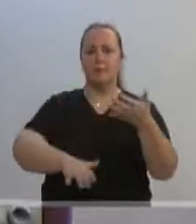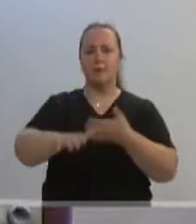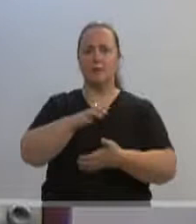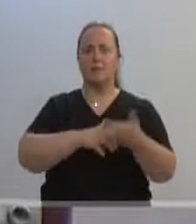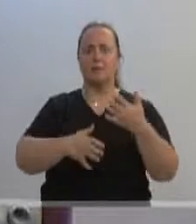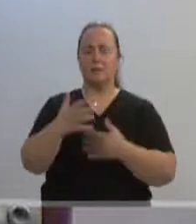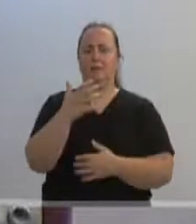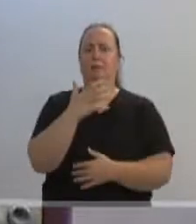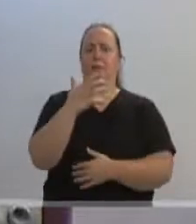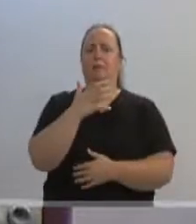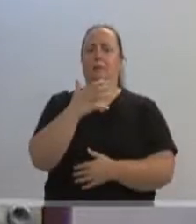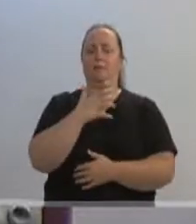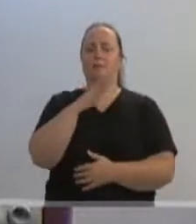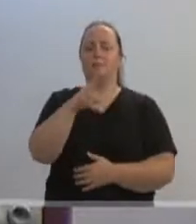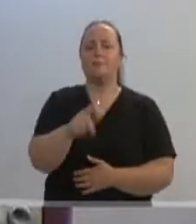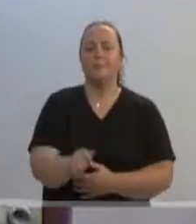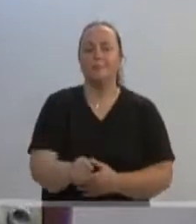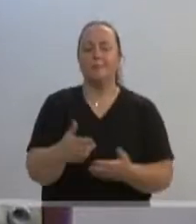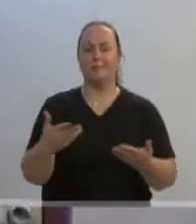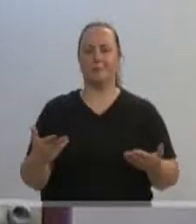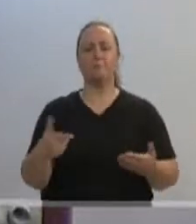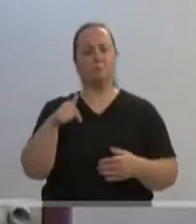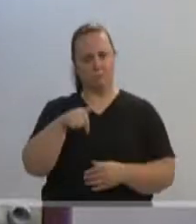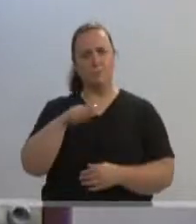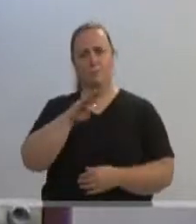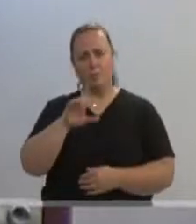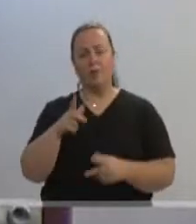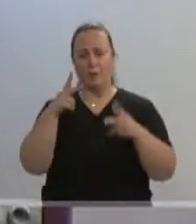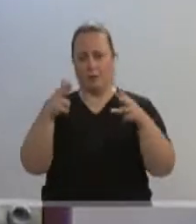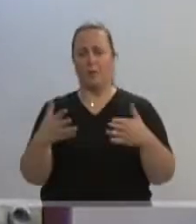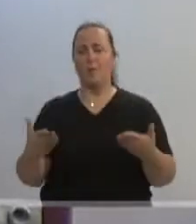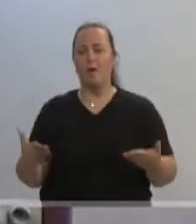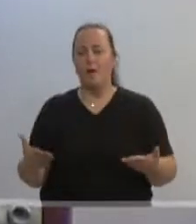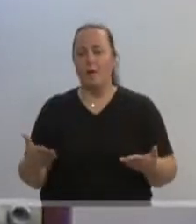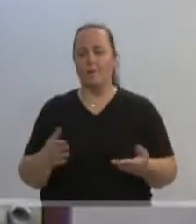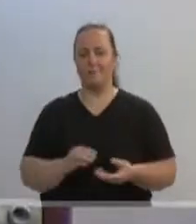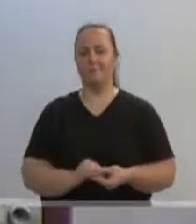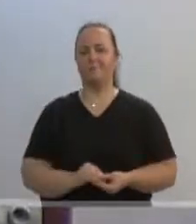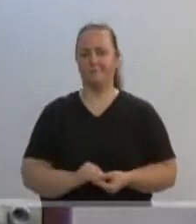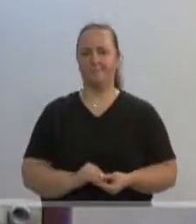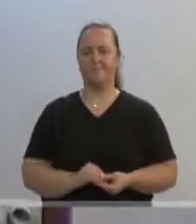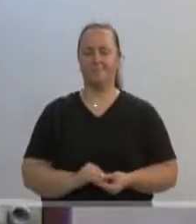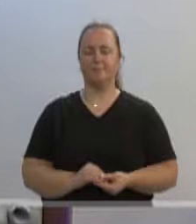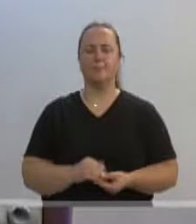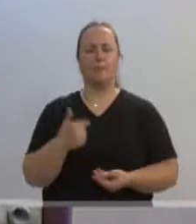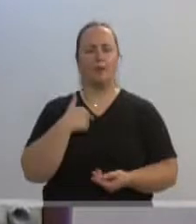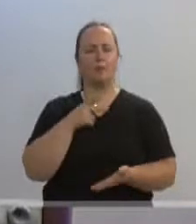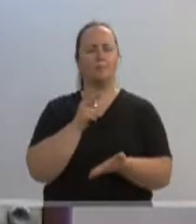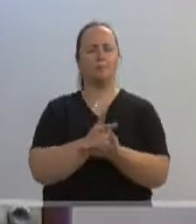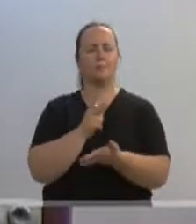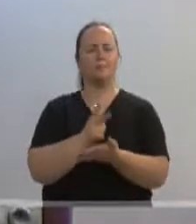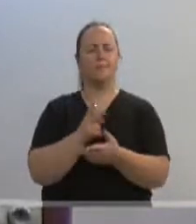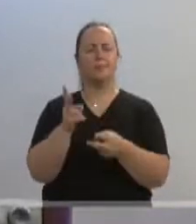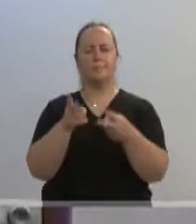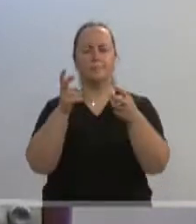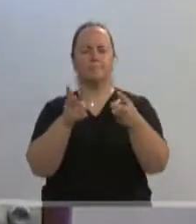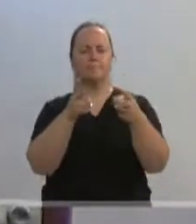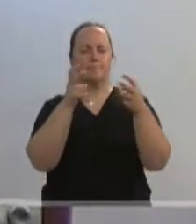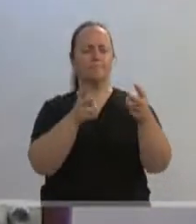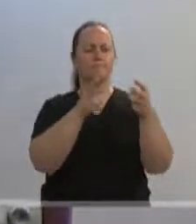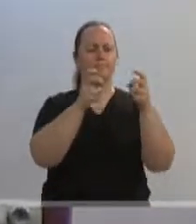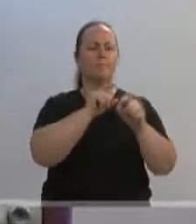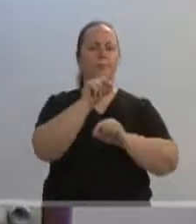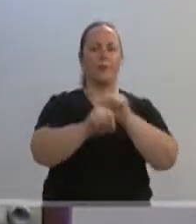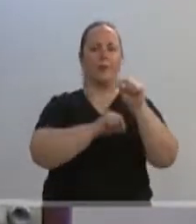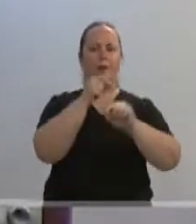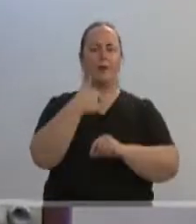estados, municípios, e não deixa aqui também Blumenau de fora, esse cenário não é diferente. Eu sempre vi a nossa cidade sobre o olhar de um